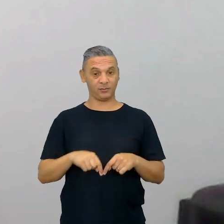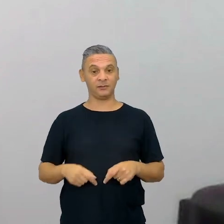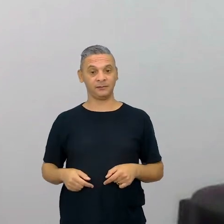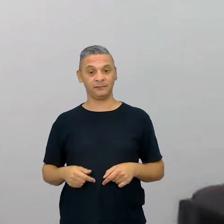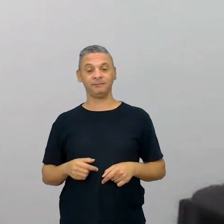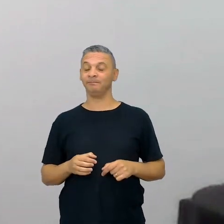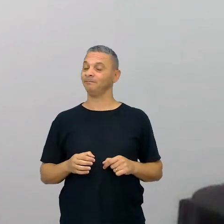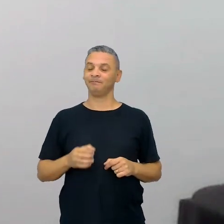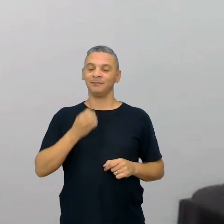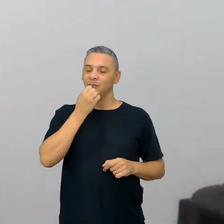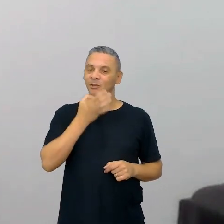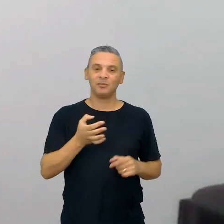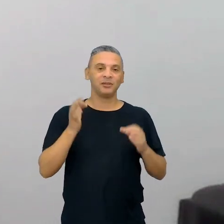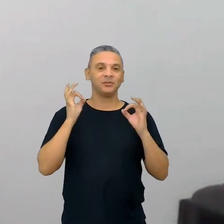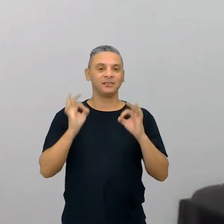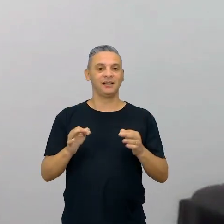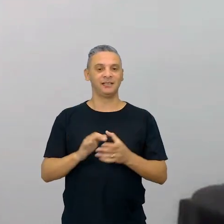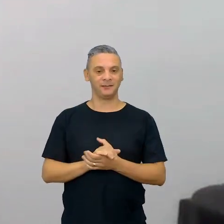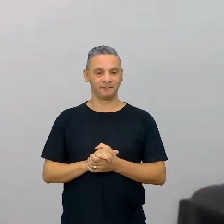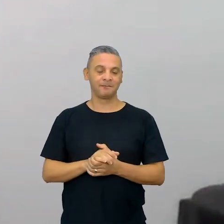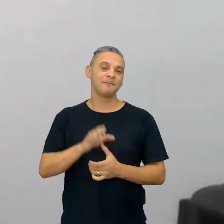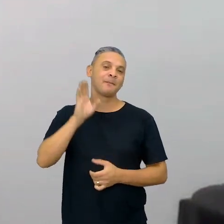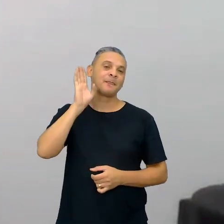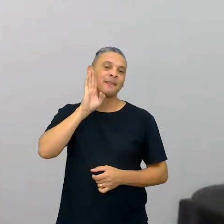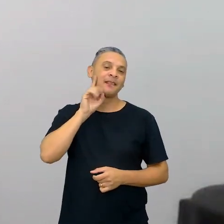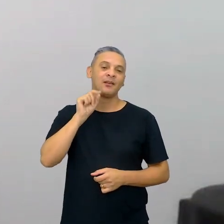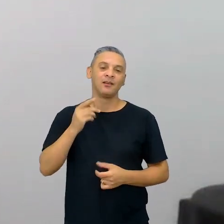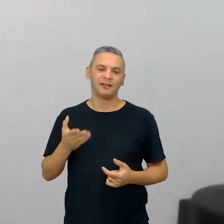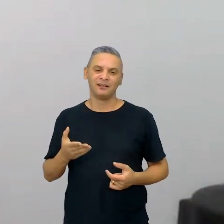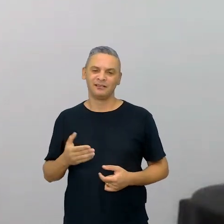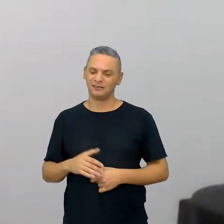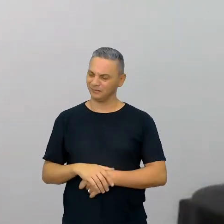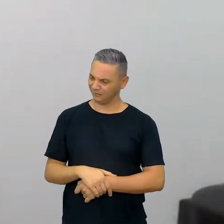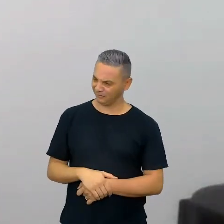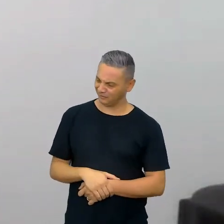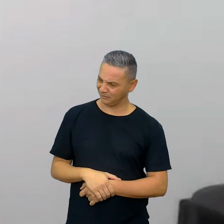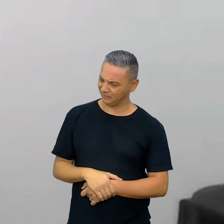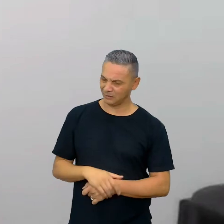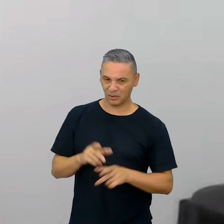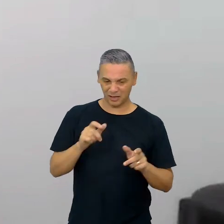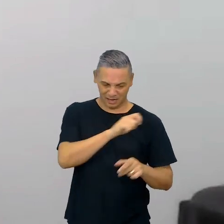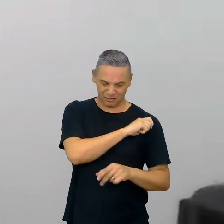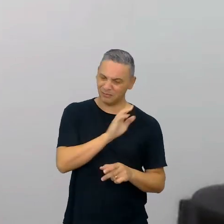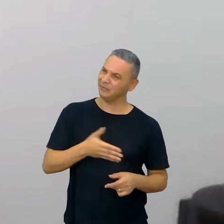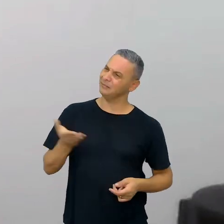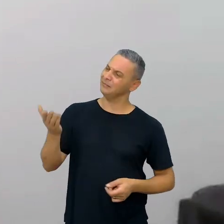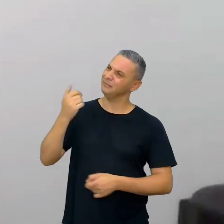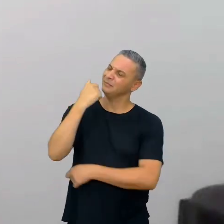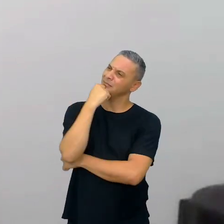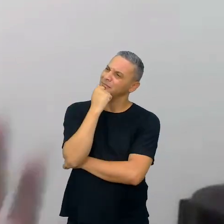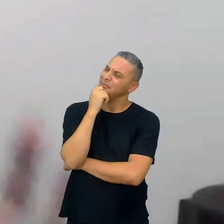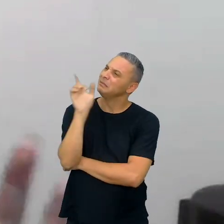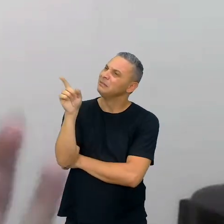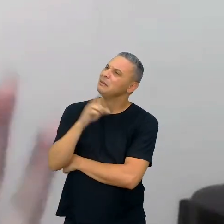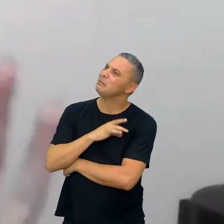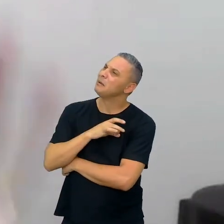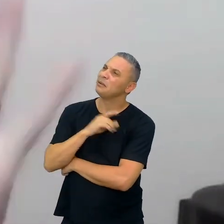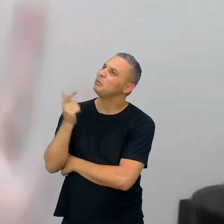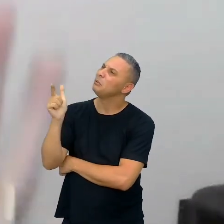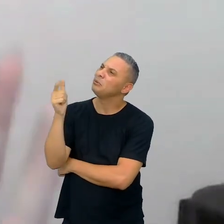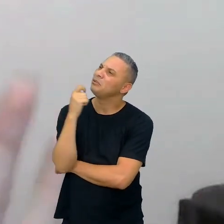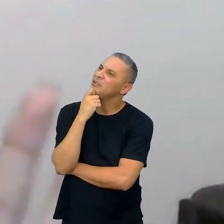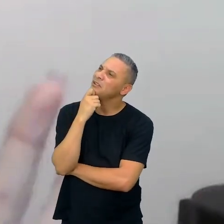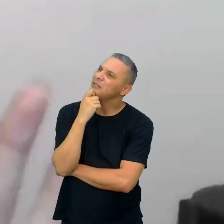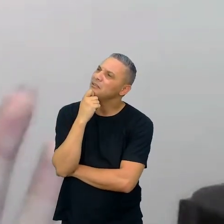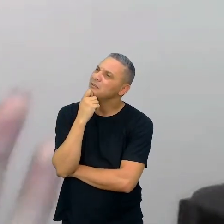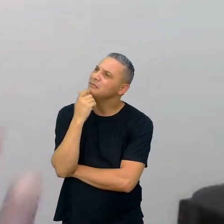deu muito certo, e o mais legal era eles pensarem assim, nossa, mas, eles não tinham medo, eu falava, não, até então